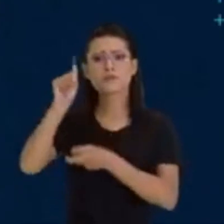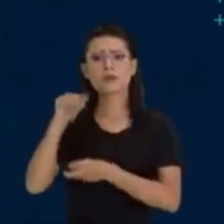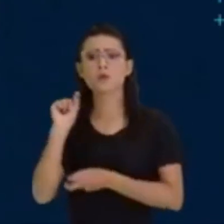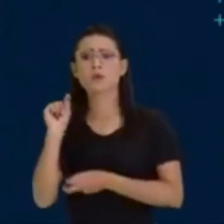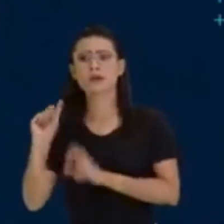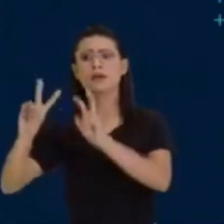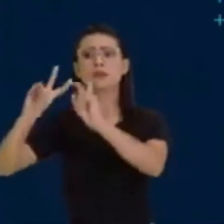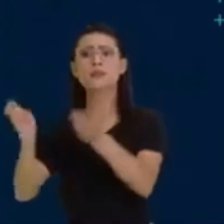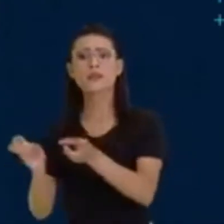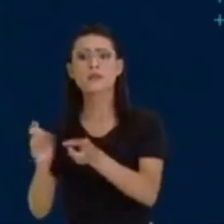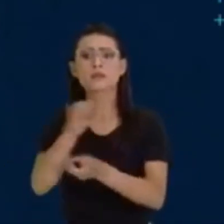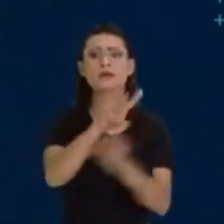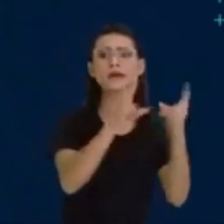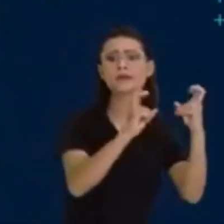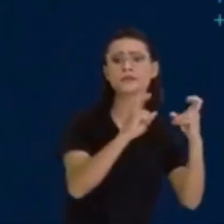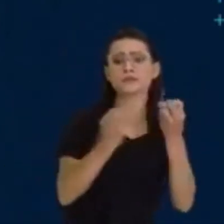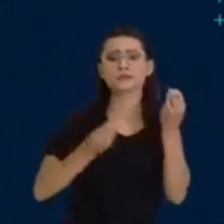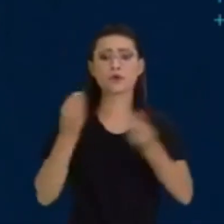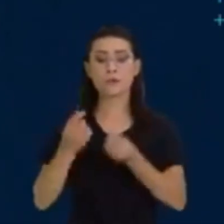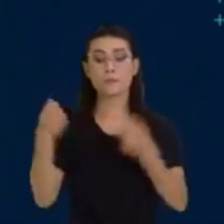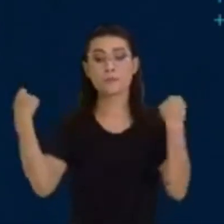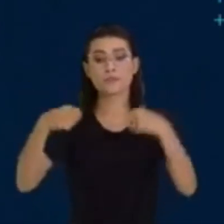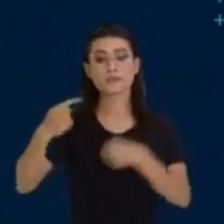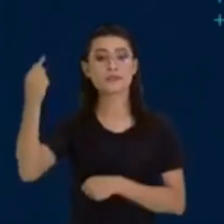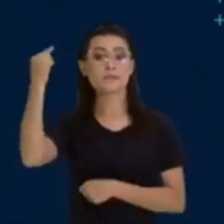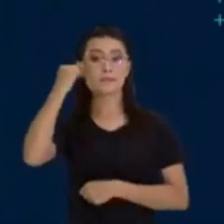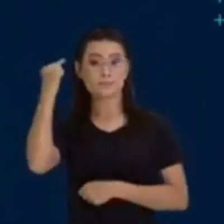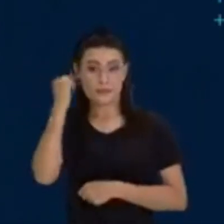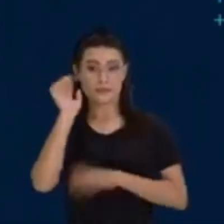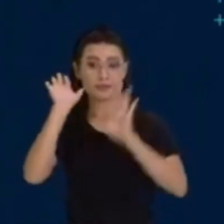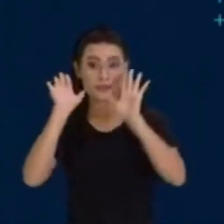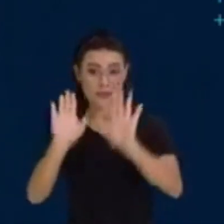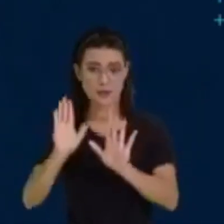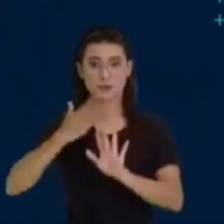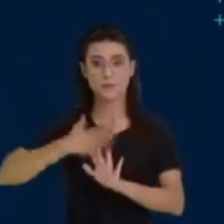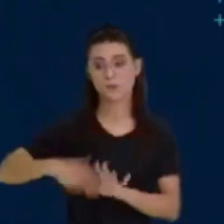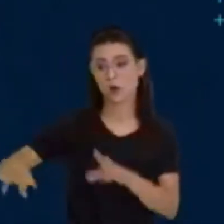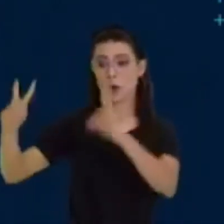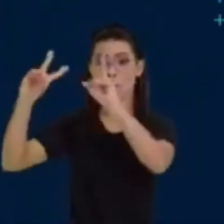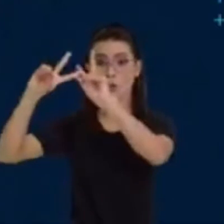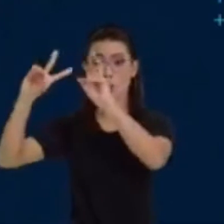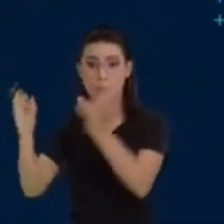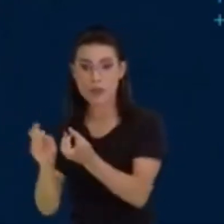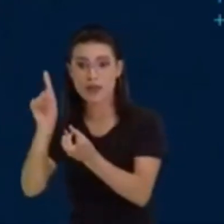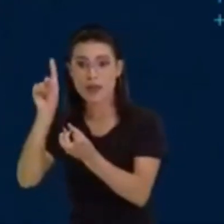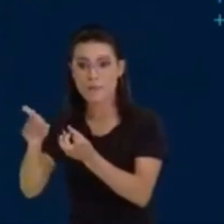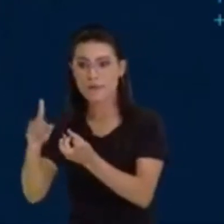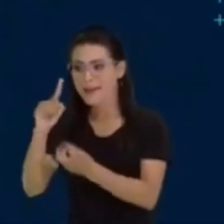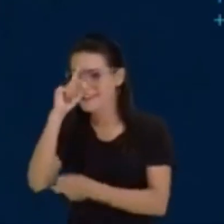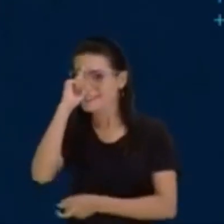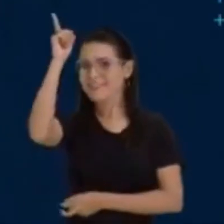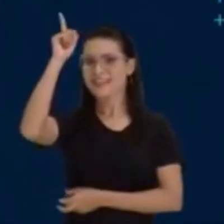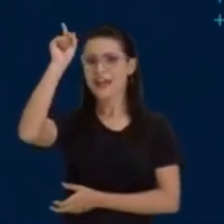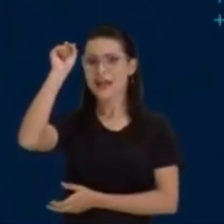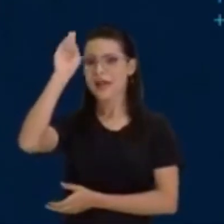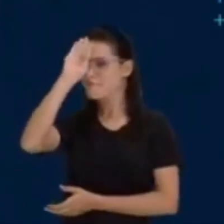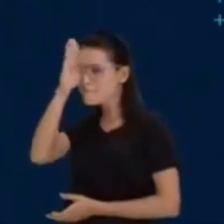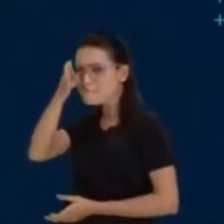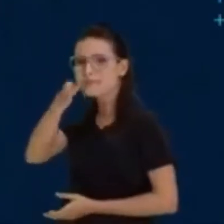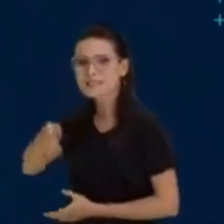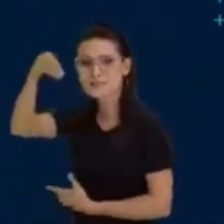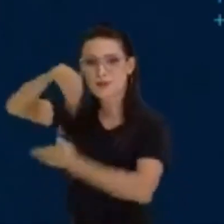nós precisamos pensar que o tema é a ideia principal daquele texto. É a ideia central.